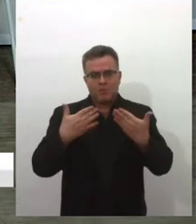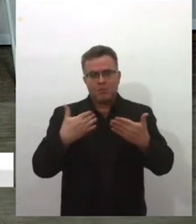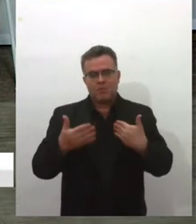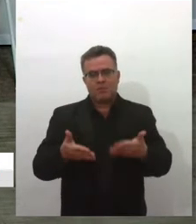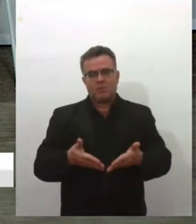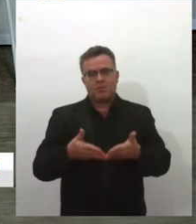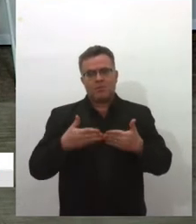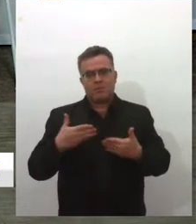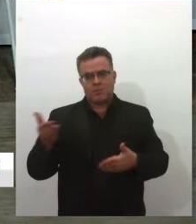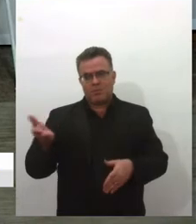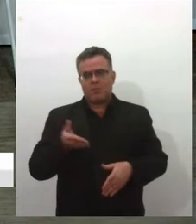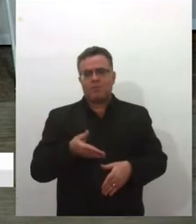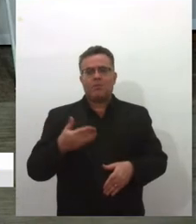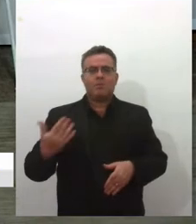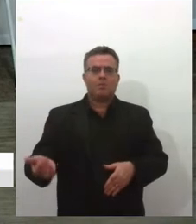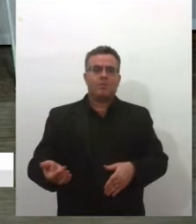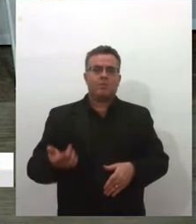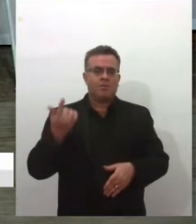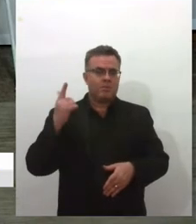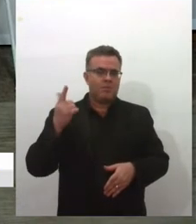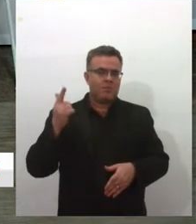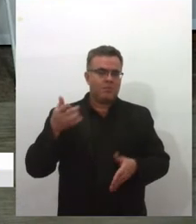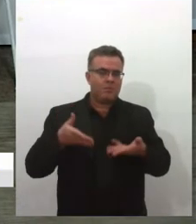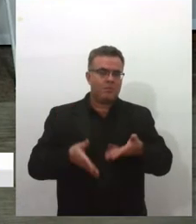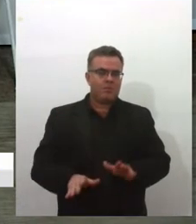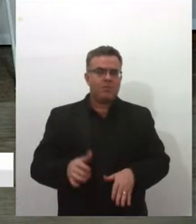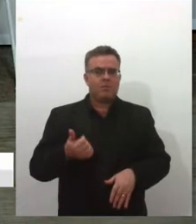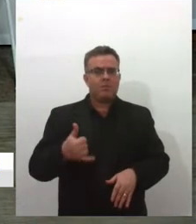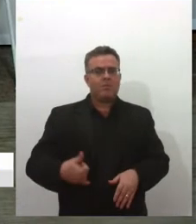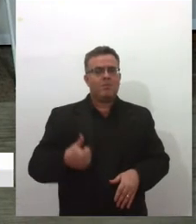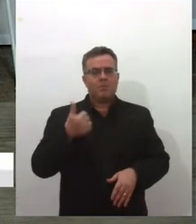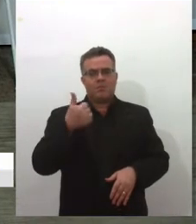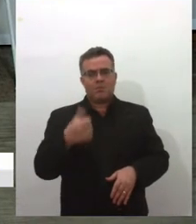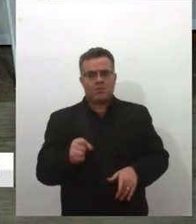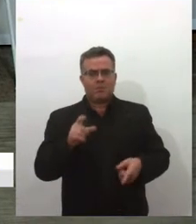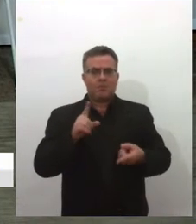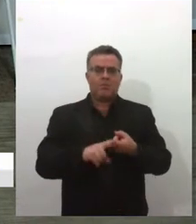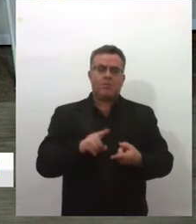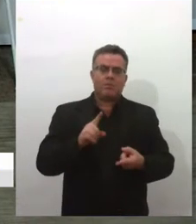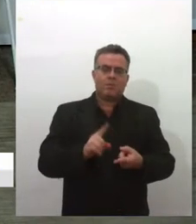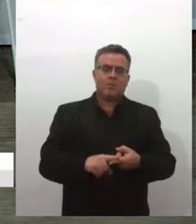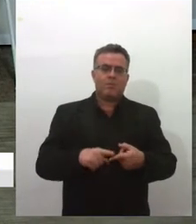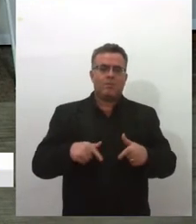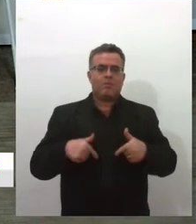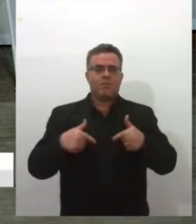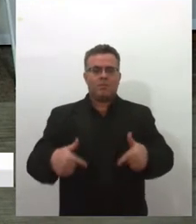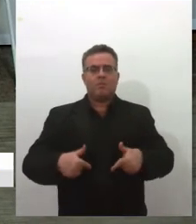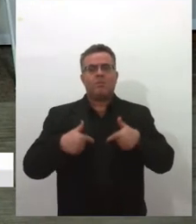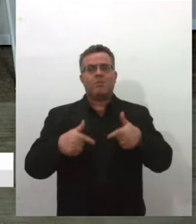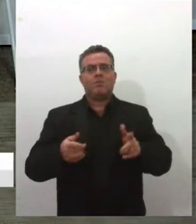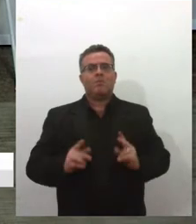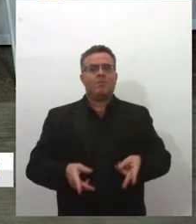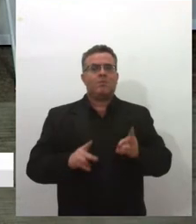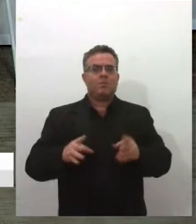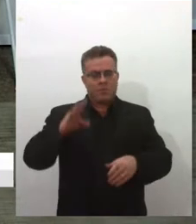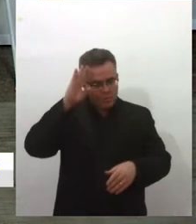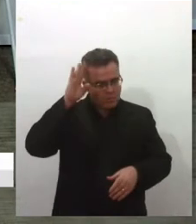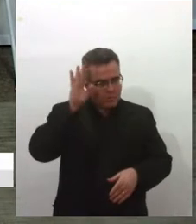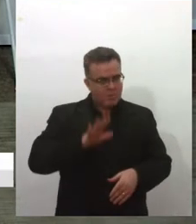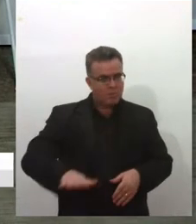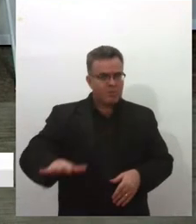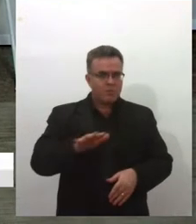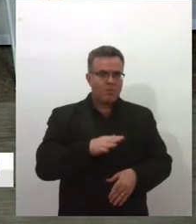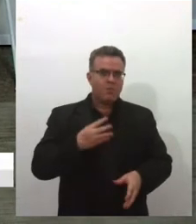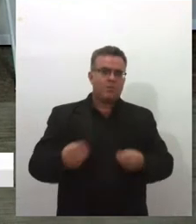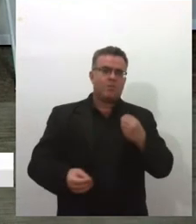Vieira é uma goiana de 18 anos e também aí está buscando esse caminho acadêmico numa área,